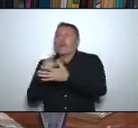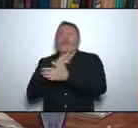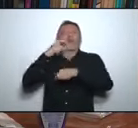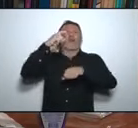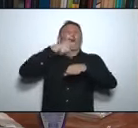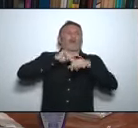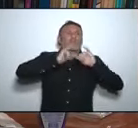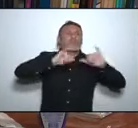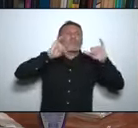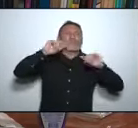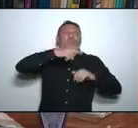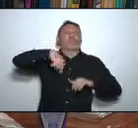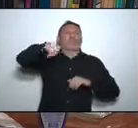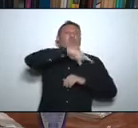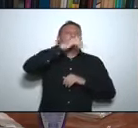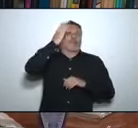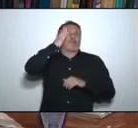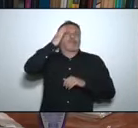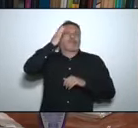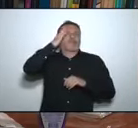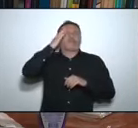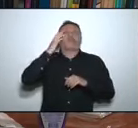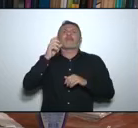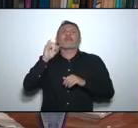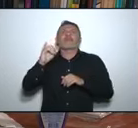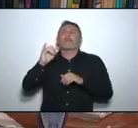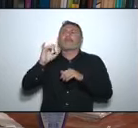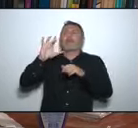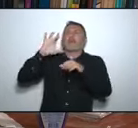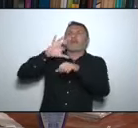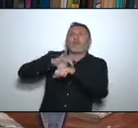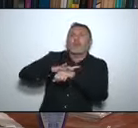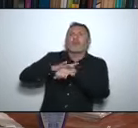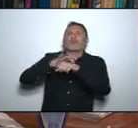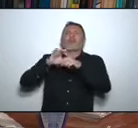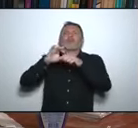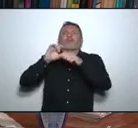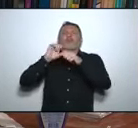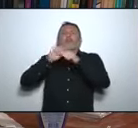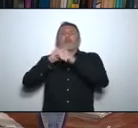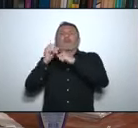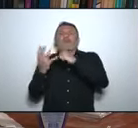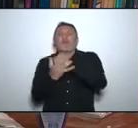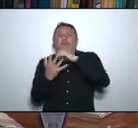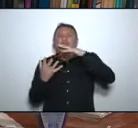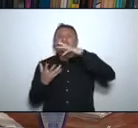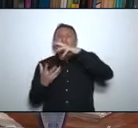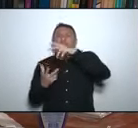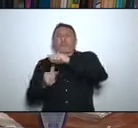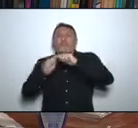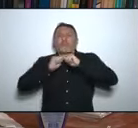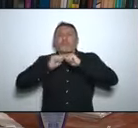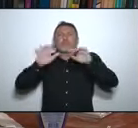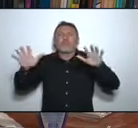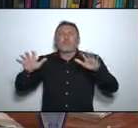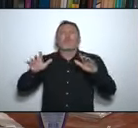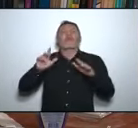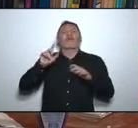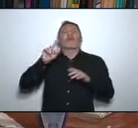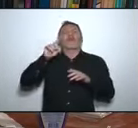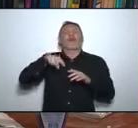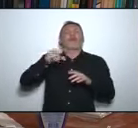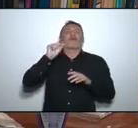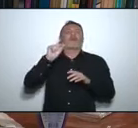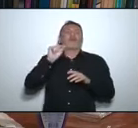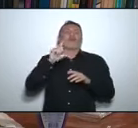tem de notificação de epidemias, de doenças, chamada ESUS, eletrônico SUS, VS,